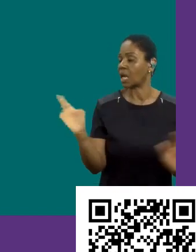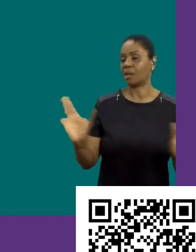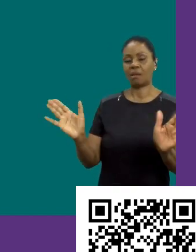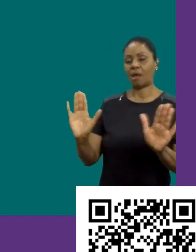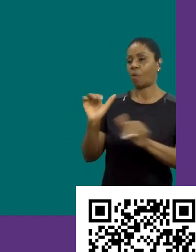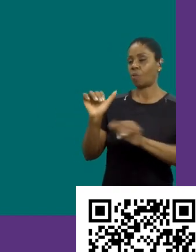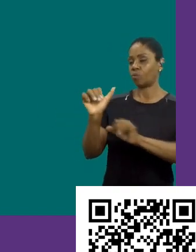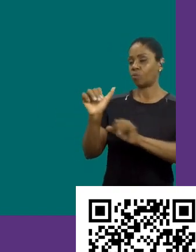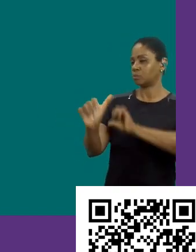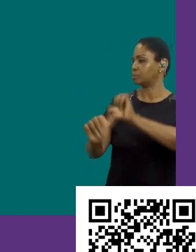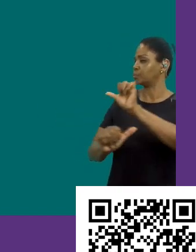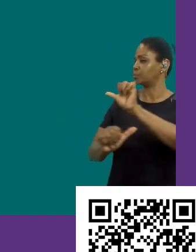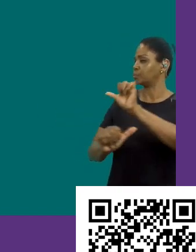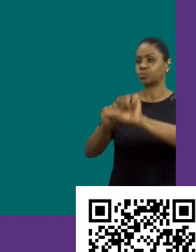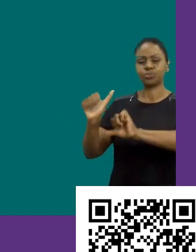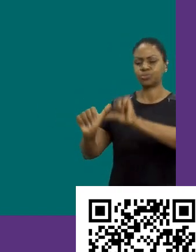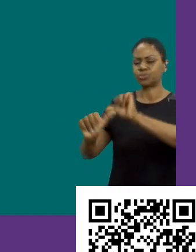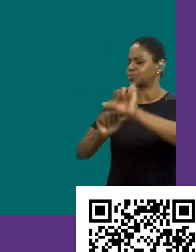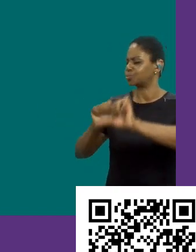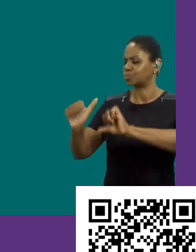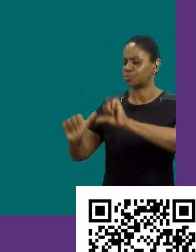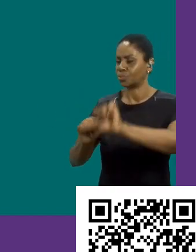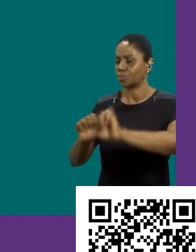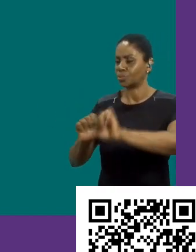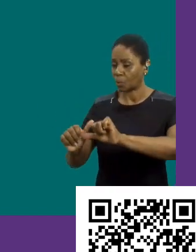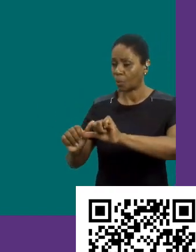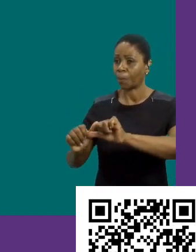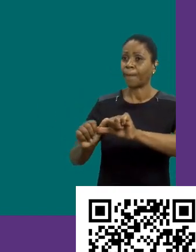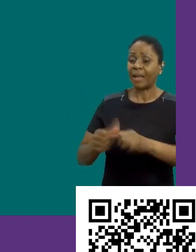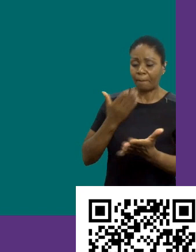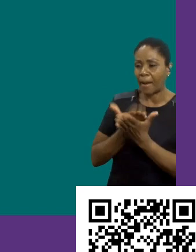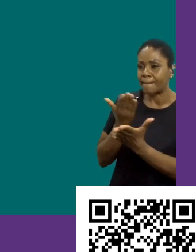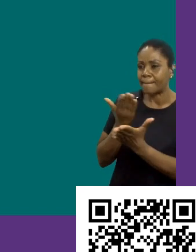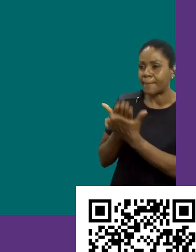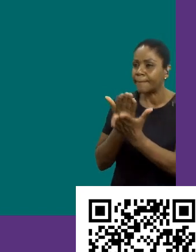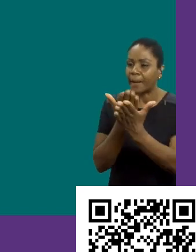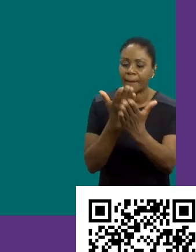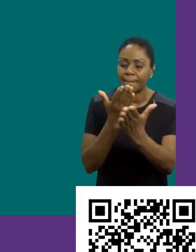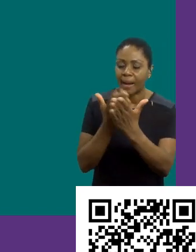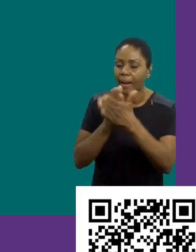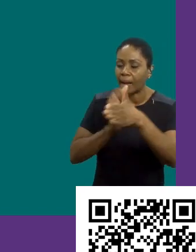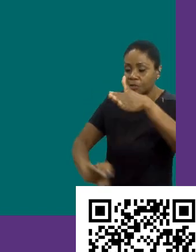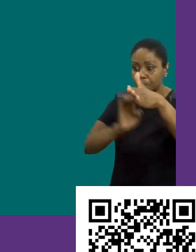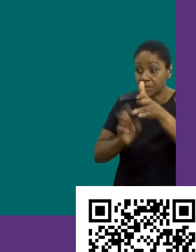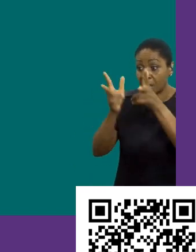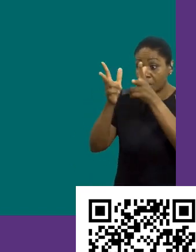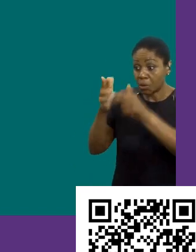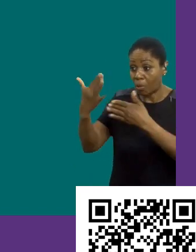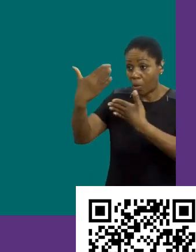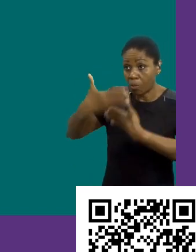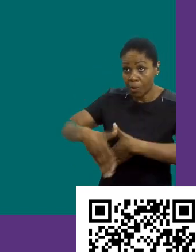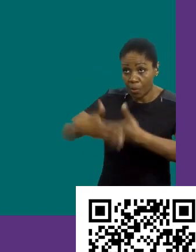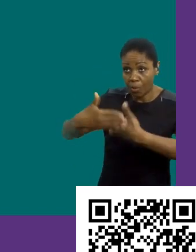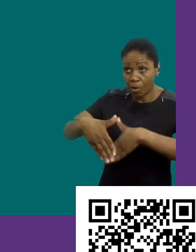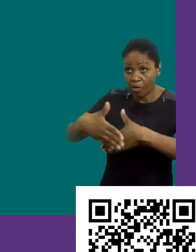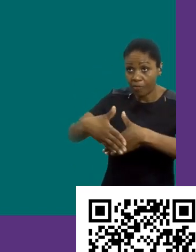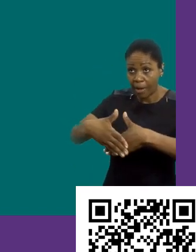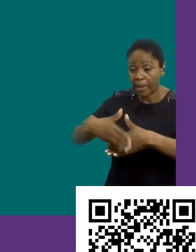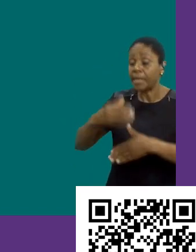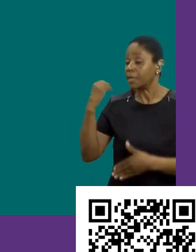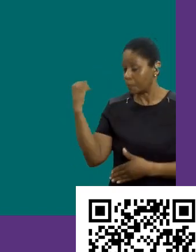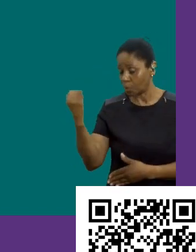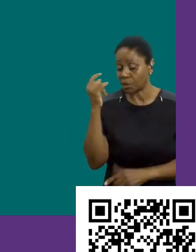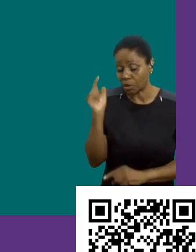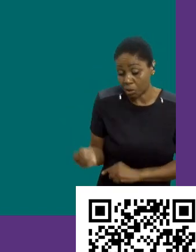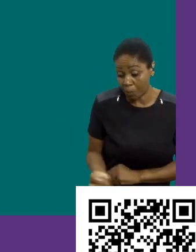dia, não é mais assim. Você tem que fazer, eu falo que você tem que estudar para a empresa como se você estivesse estudando para uma prova. Requer um conhecimento mais